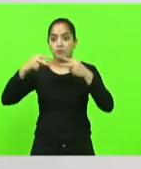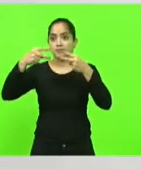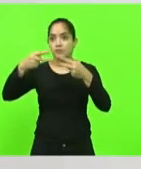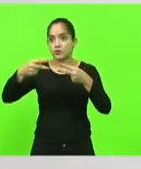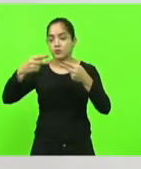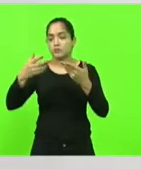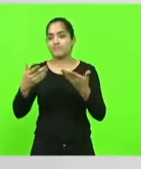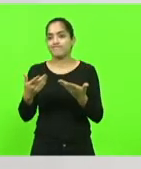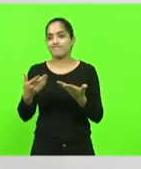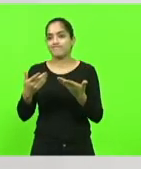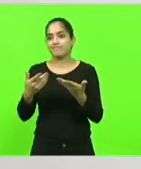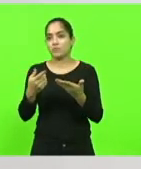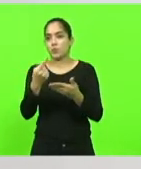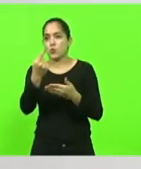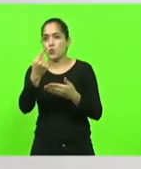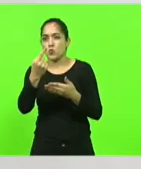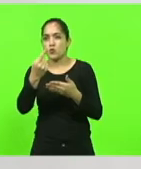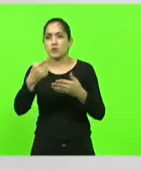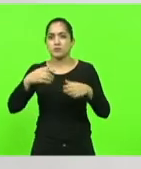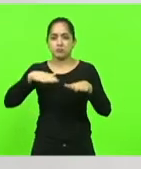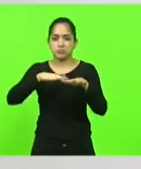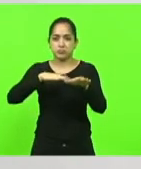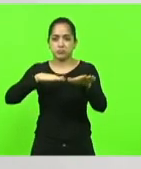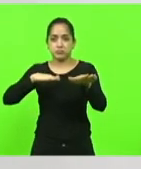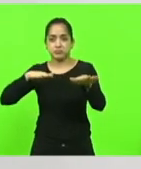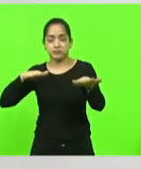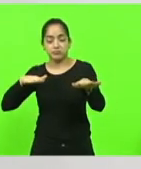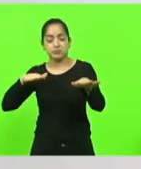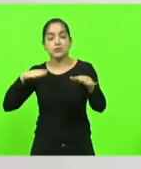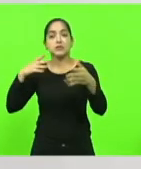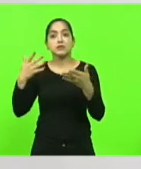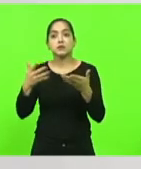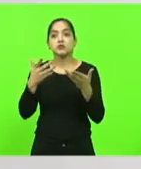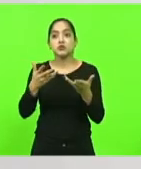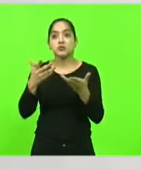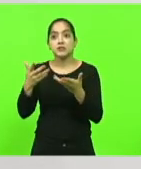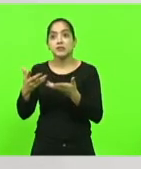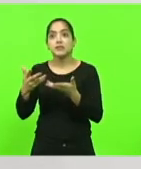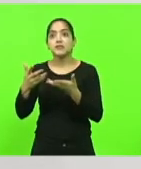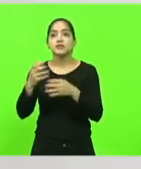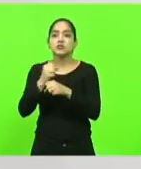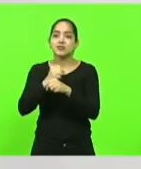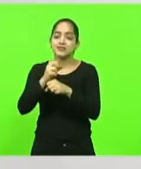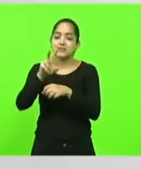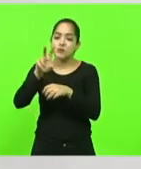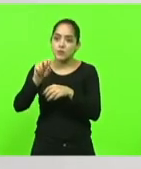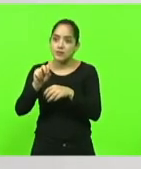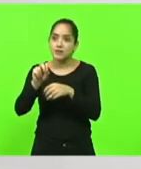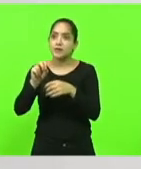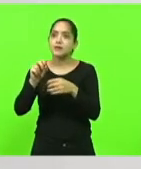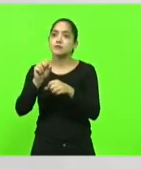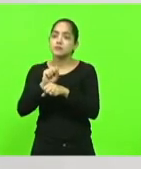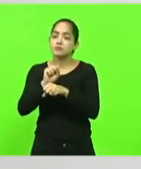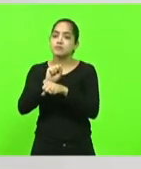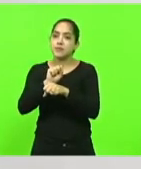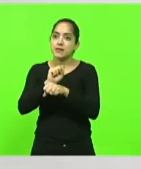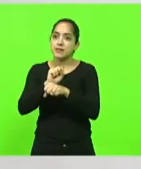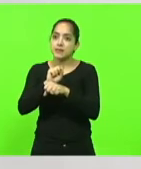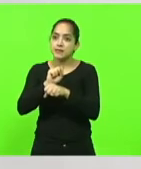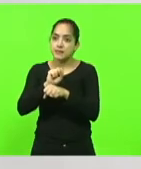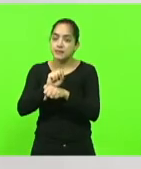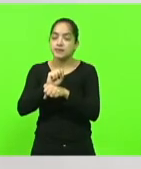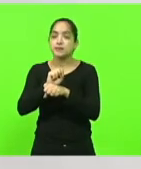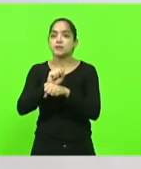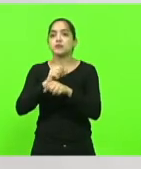num único acesso, congestionava. Então, sonhávamos há quase 50 anos com o acesso de Barbacena ou pela